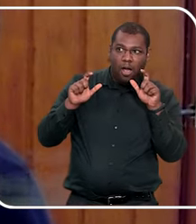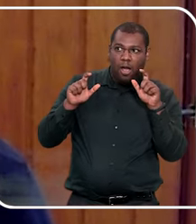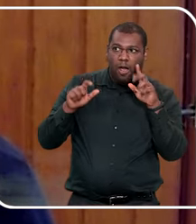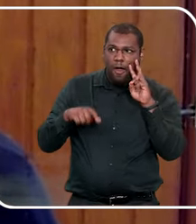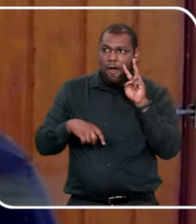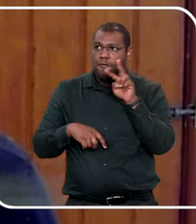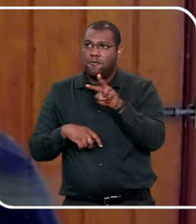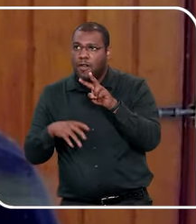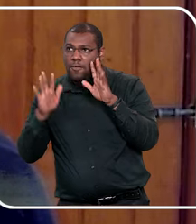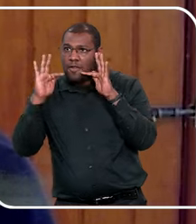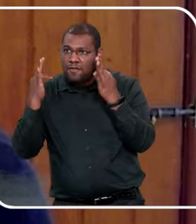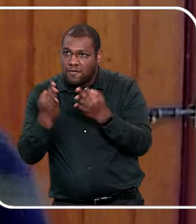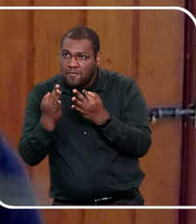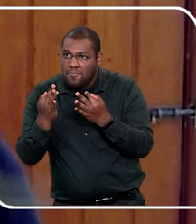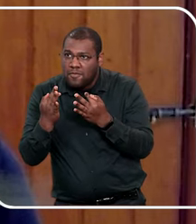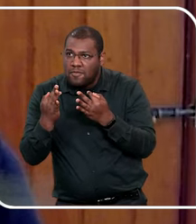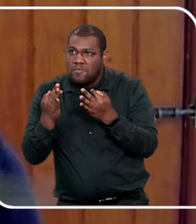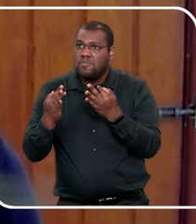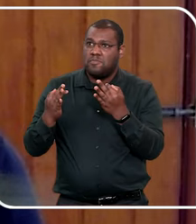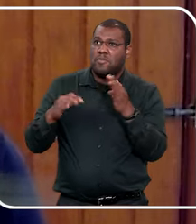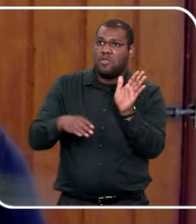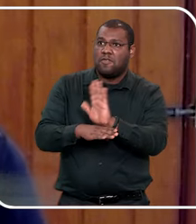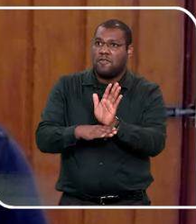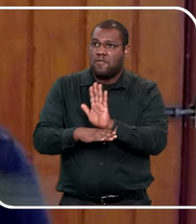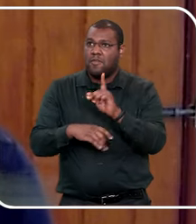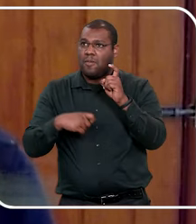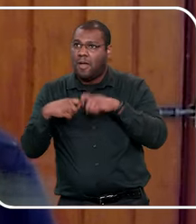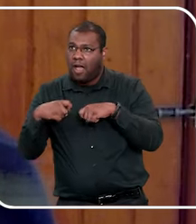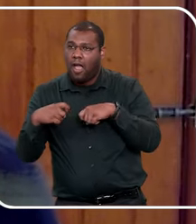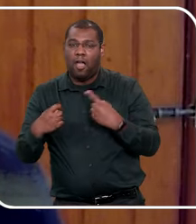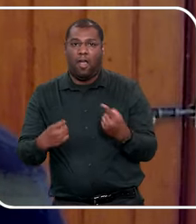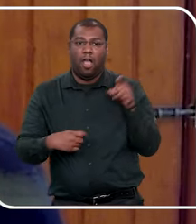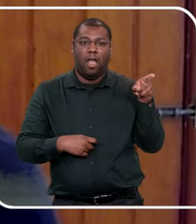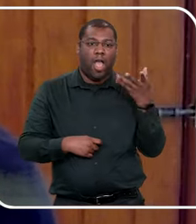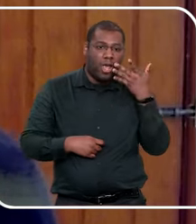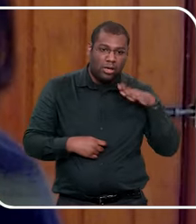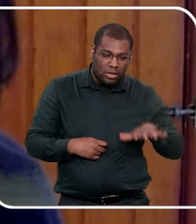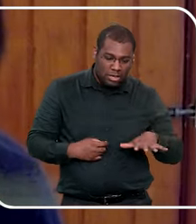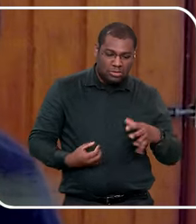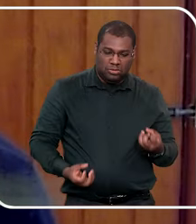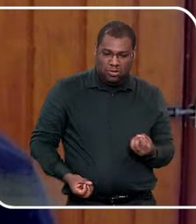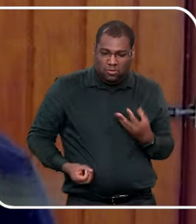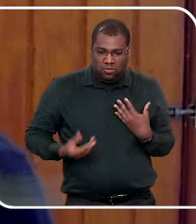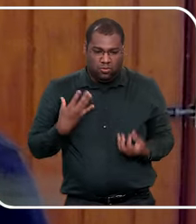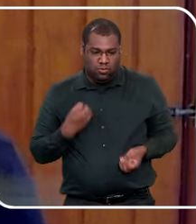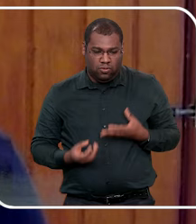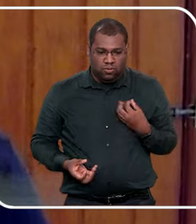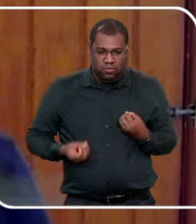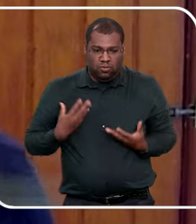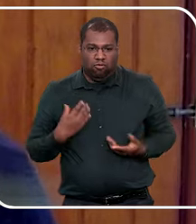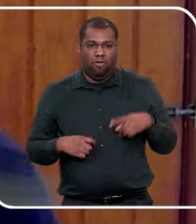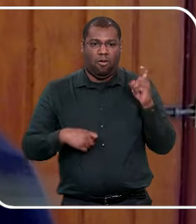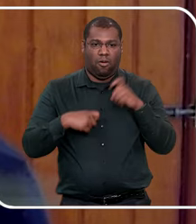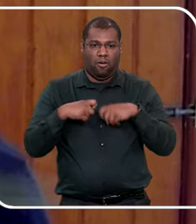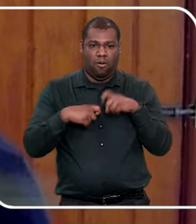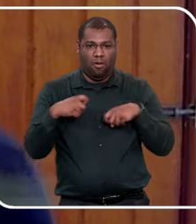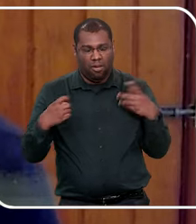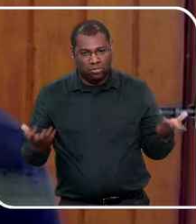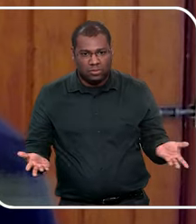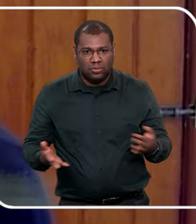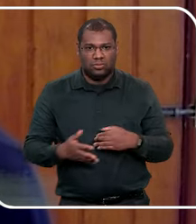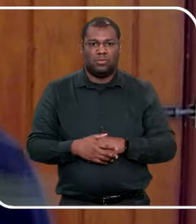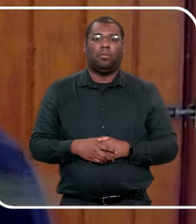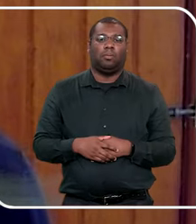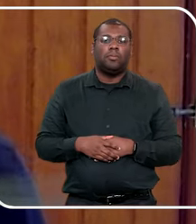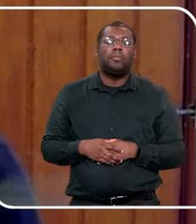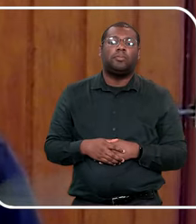normal, desde que seja por curiosidade, aí a gente vai repreender? Não, menino, está querendo olhar o trem do outro? Não